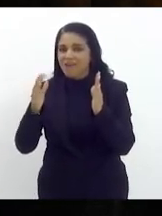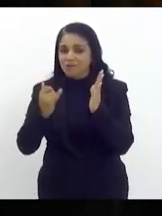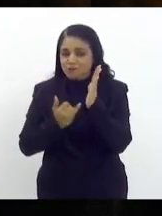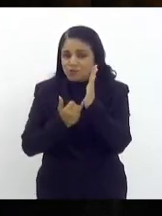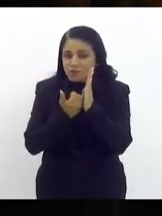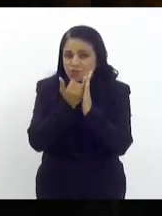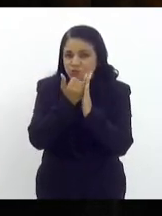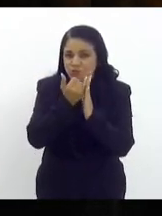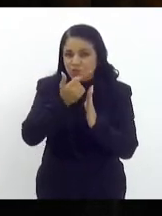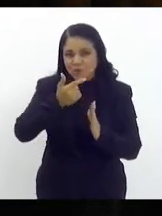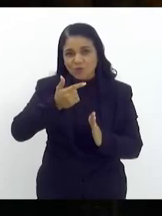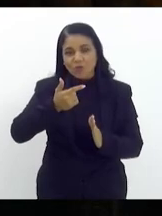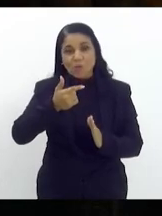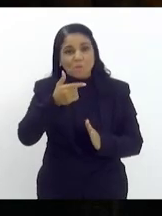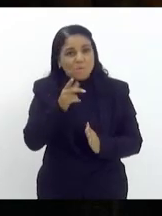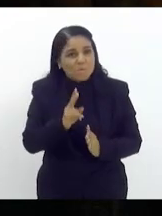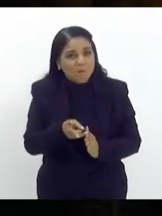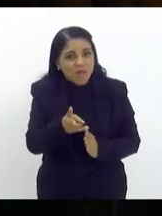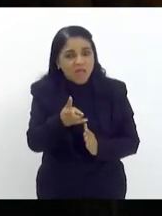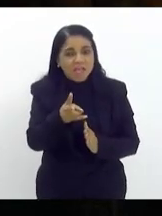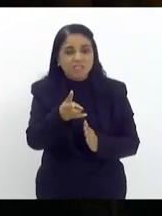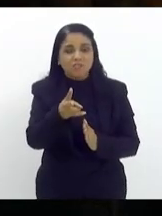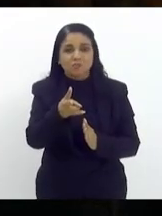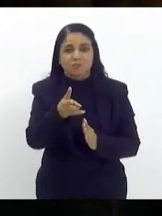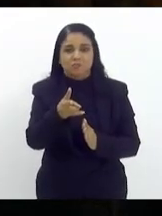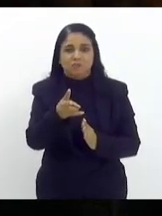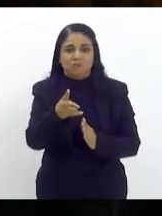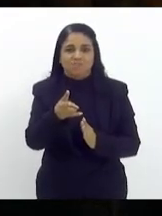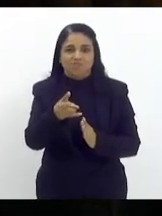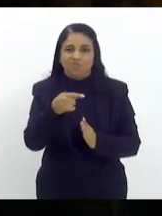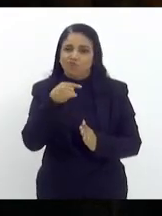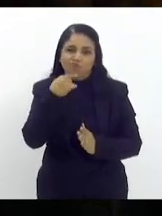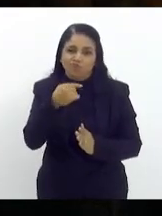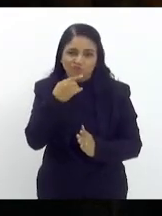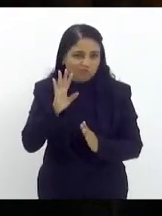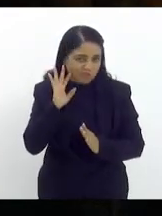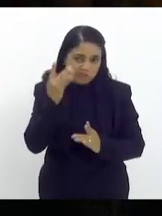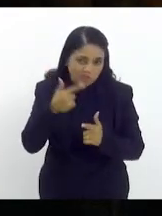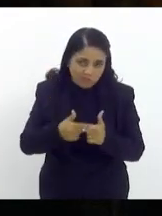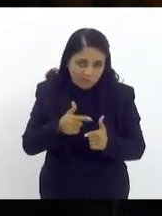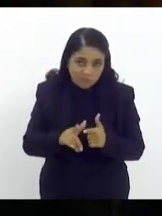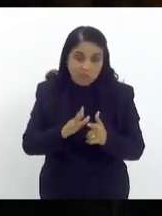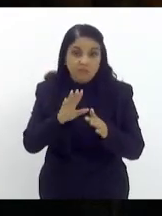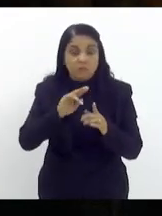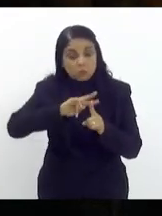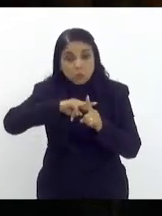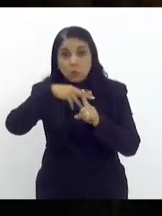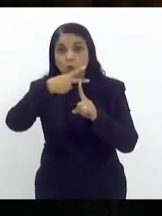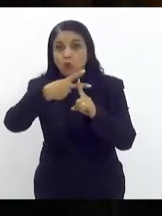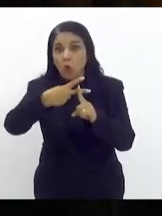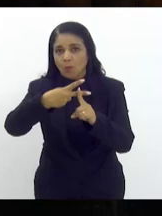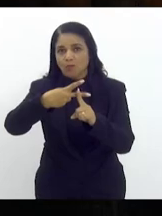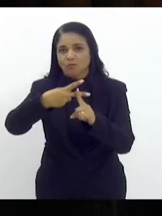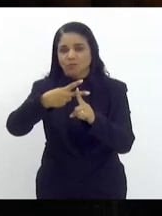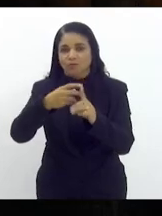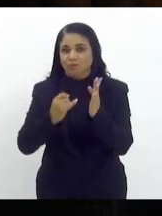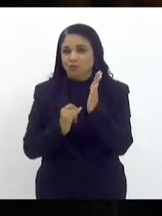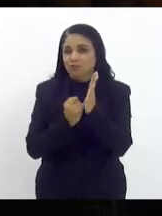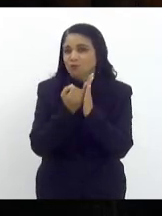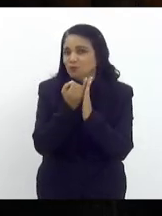você faz uma dilação de x anos para o dobro no final você vai pagar o dobro de juros